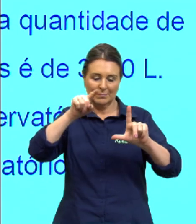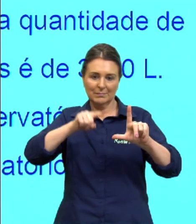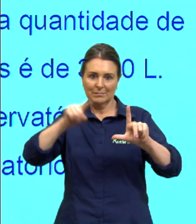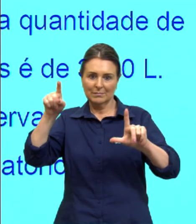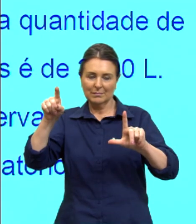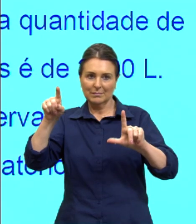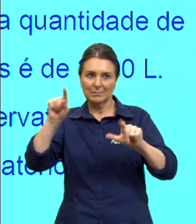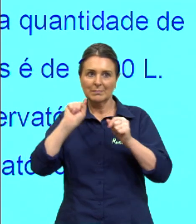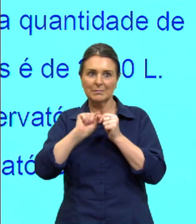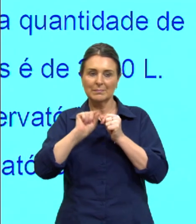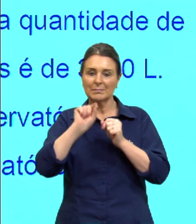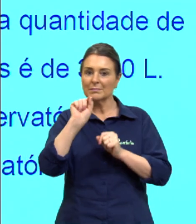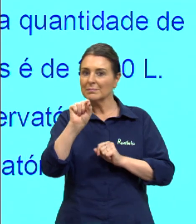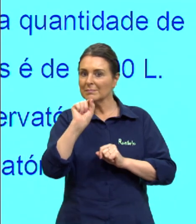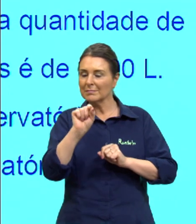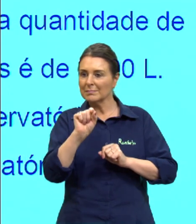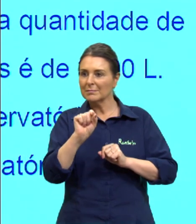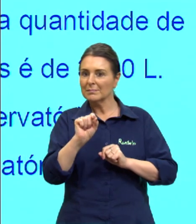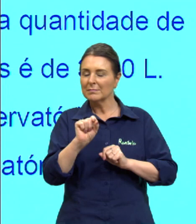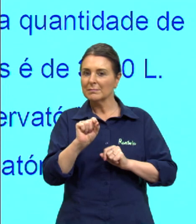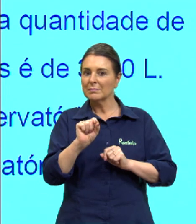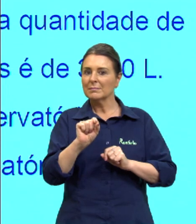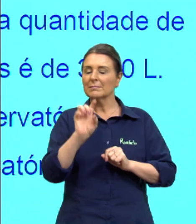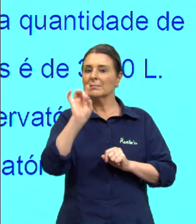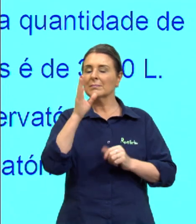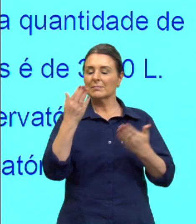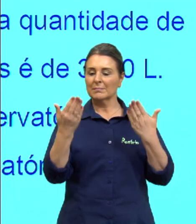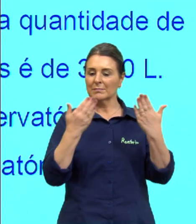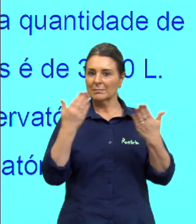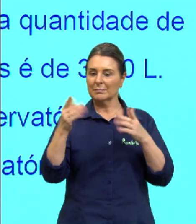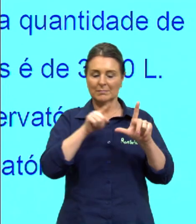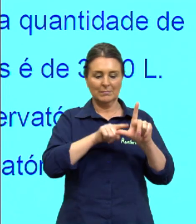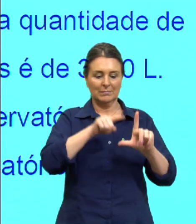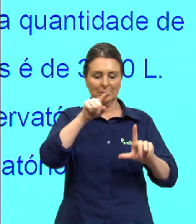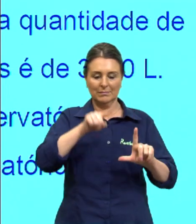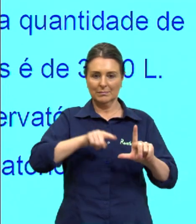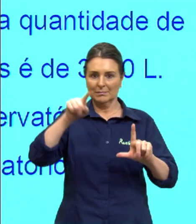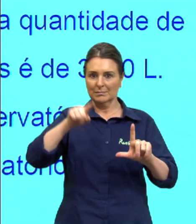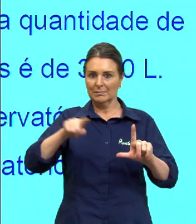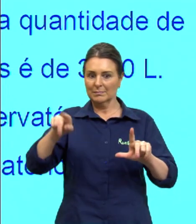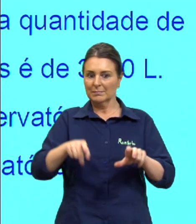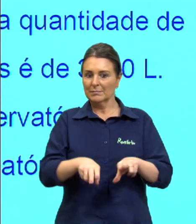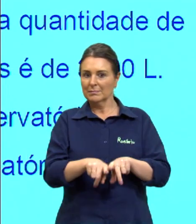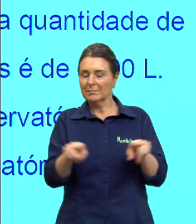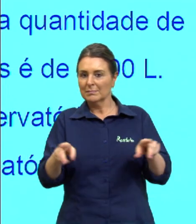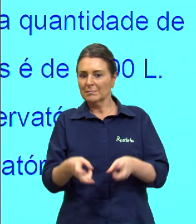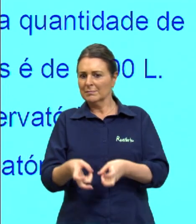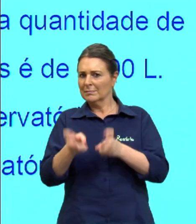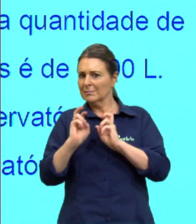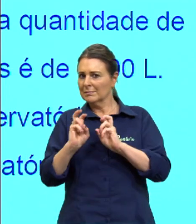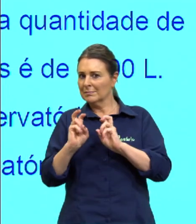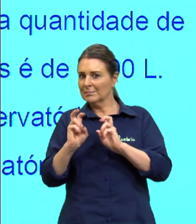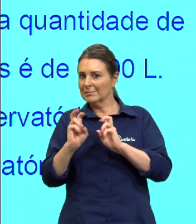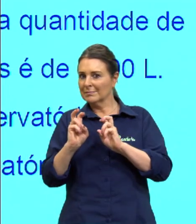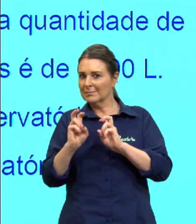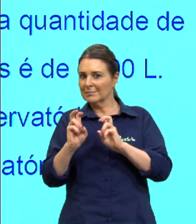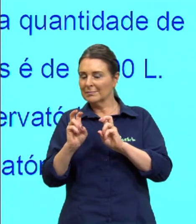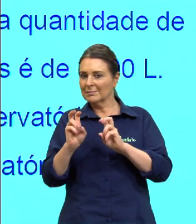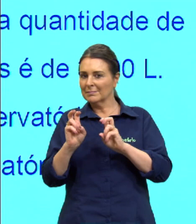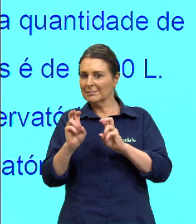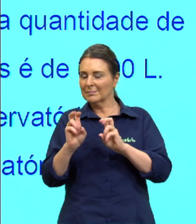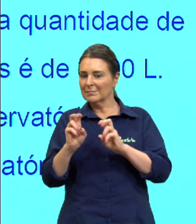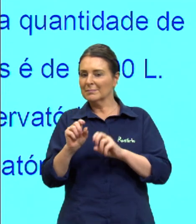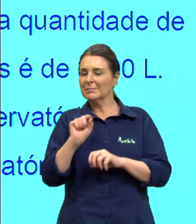então, o que se fez aqui? Somente a análise do gráfico, mas a percepção, a percepção